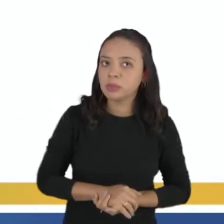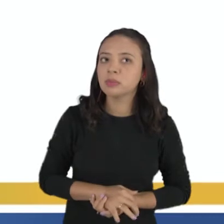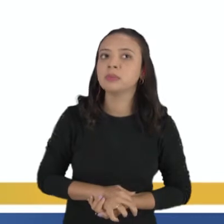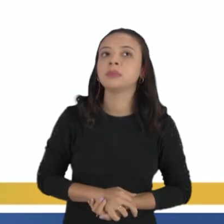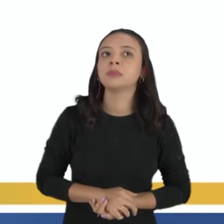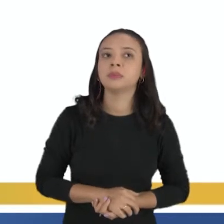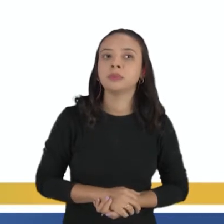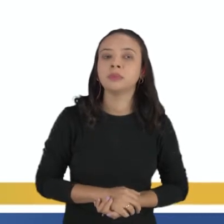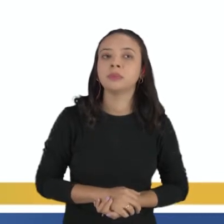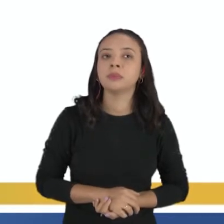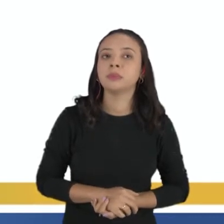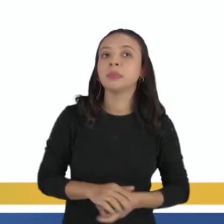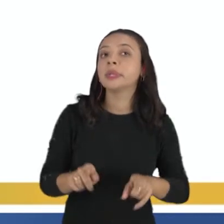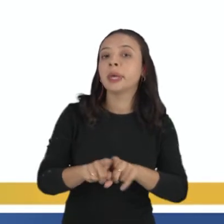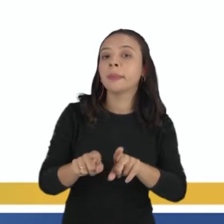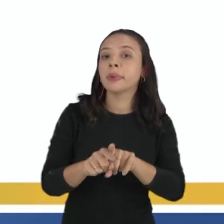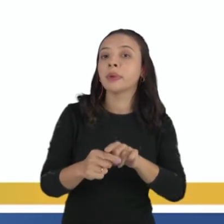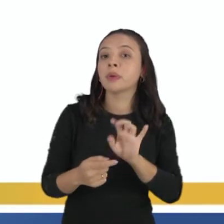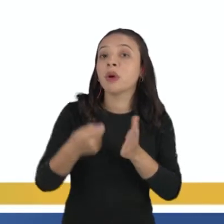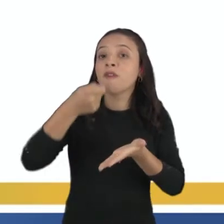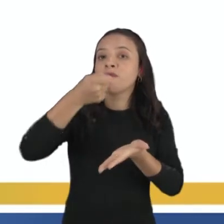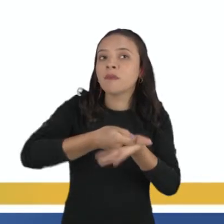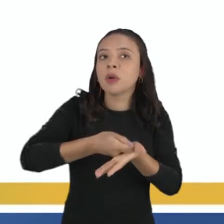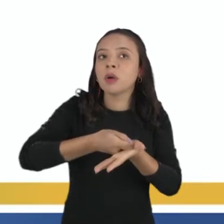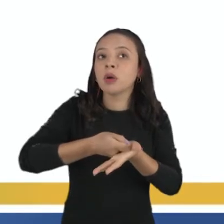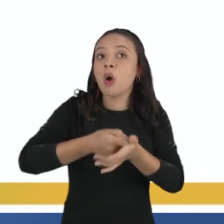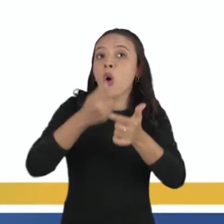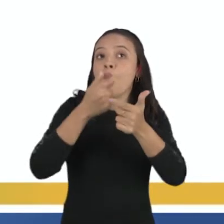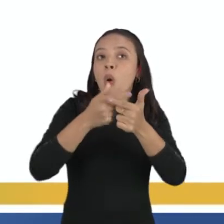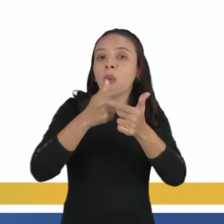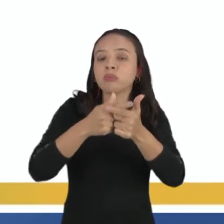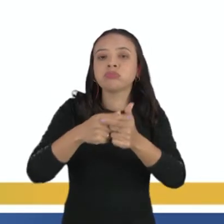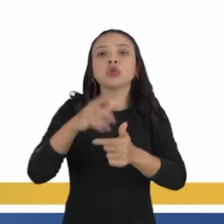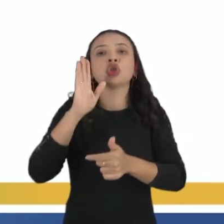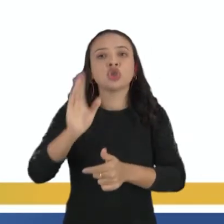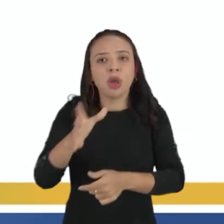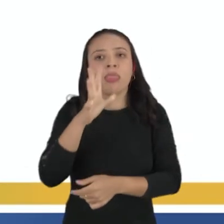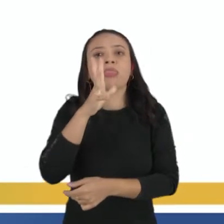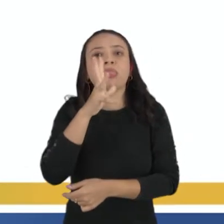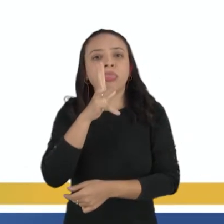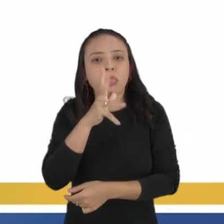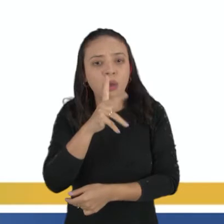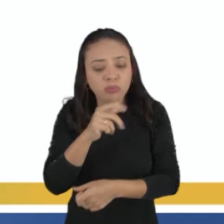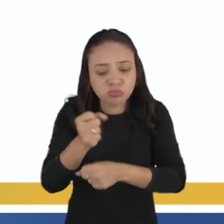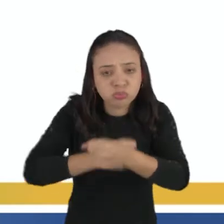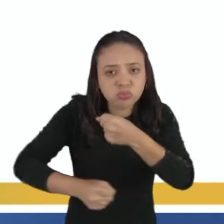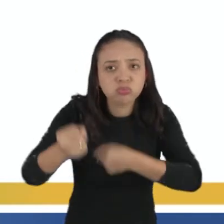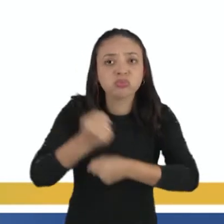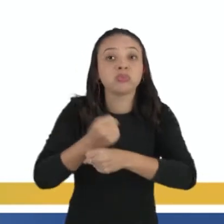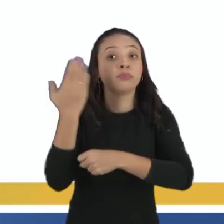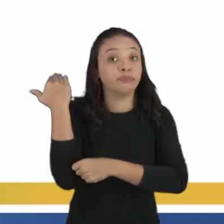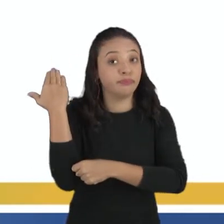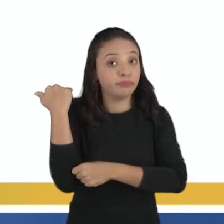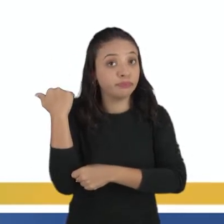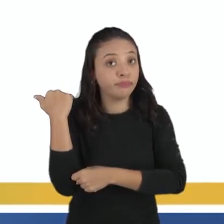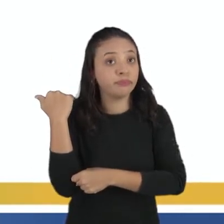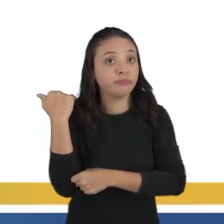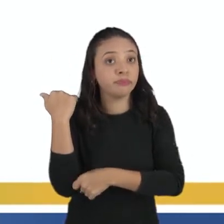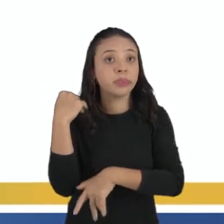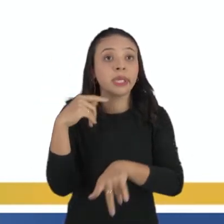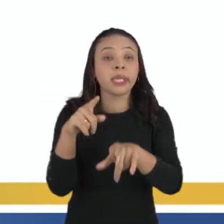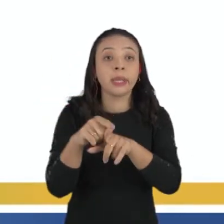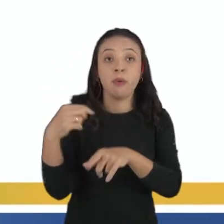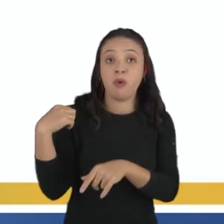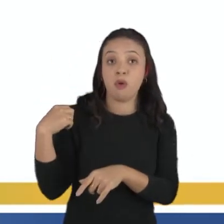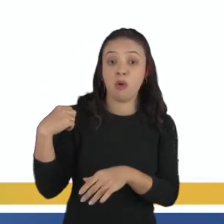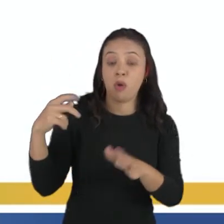importante. Quando ela afirma que o problema já vem perdurando desde o ano anterior. O